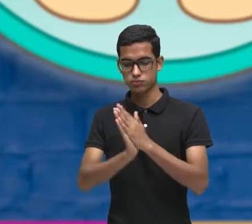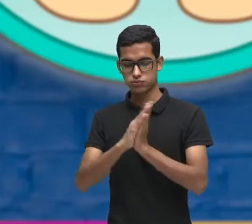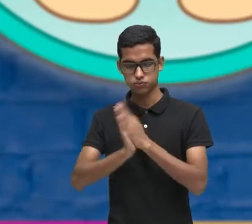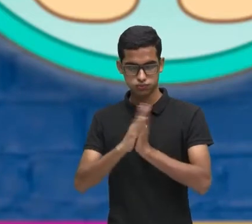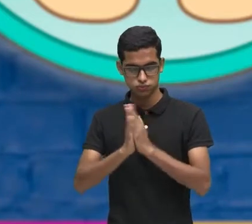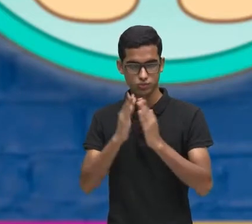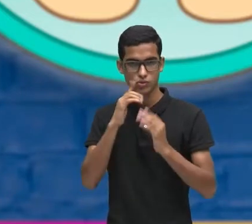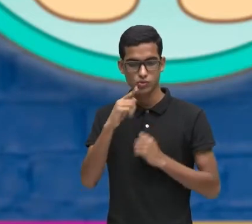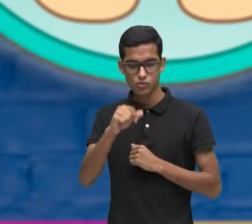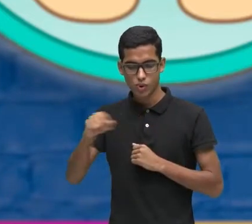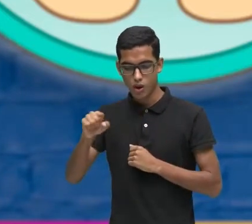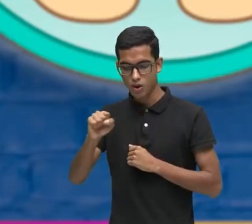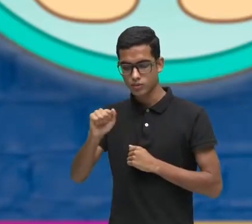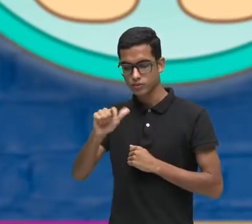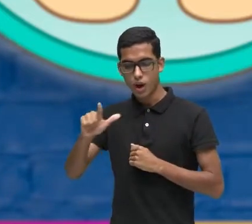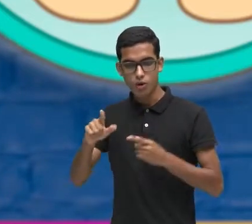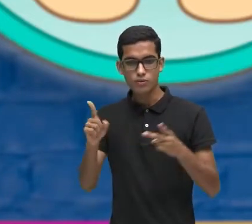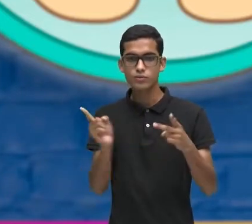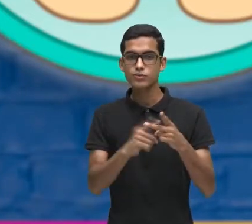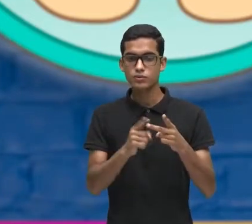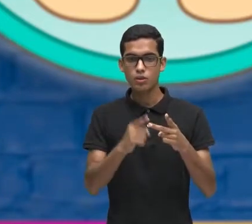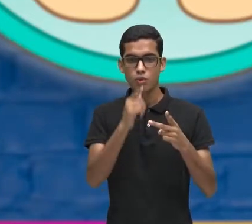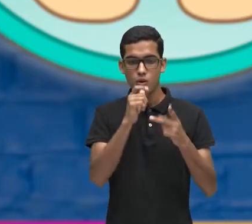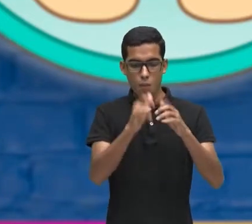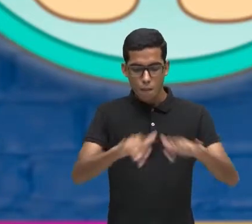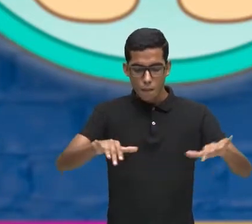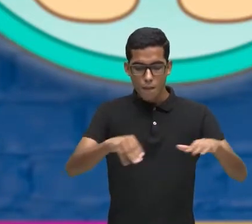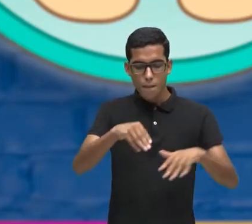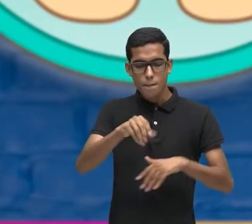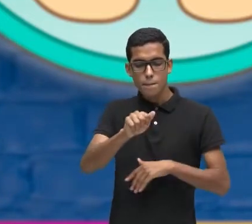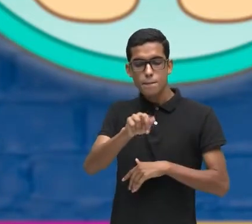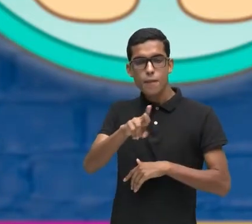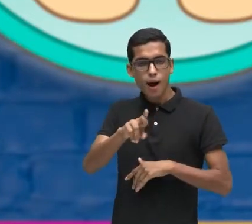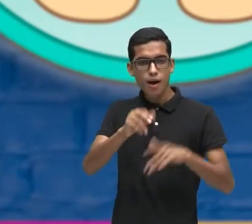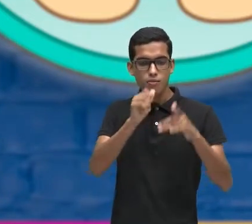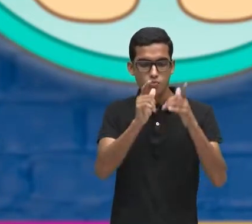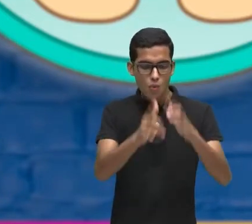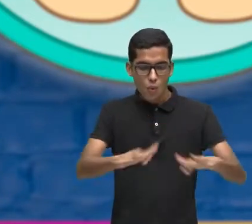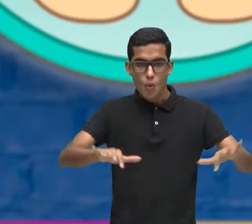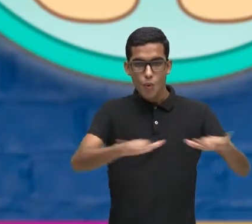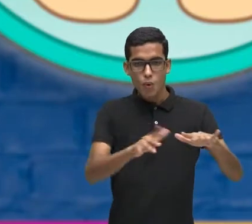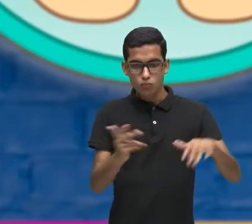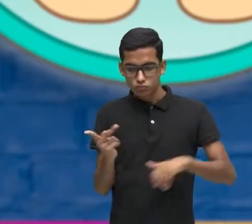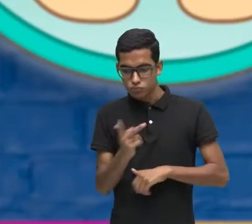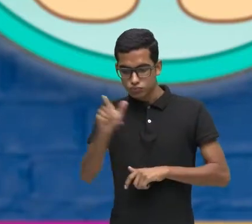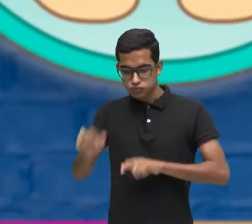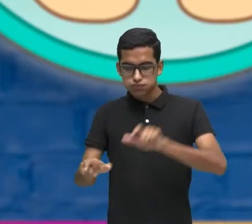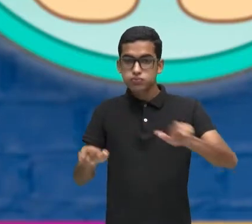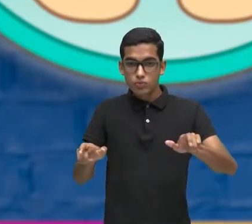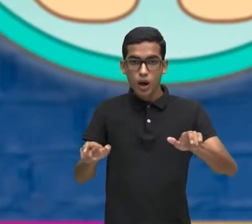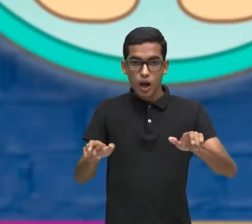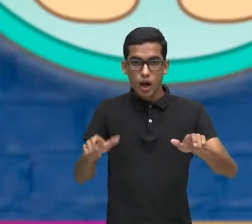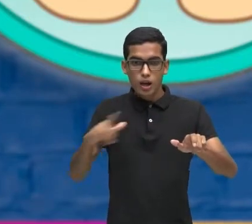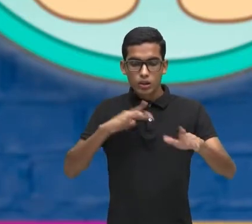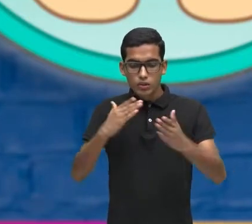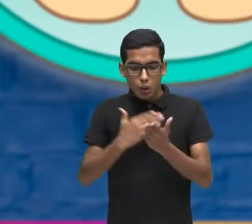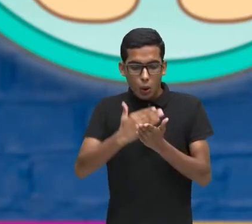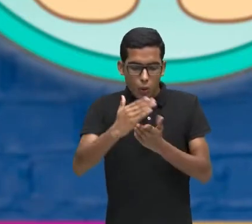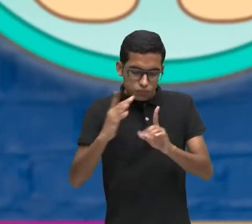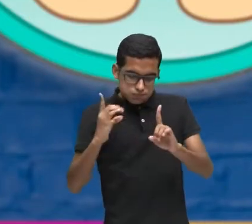de sal E o mar Eram dois personagens Que naquele momento, Eles começaram a se encontrar